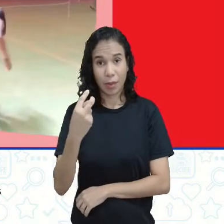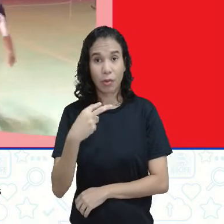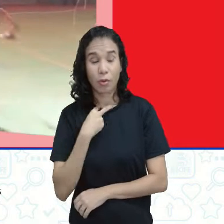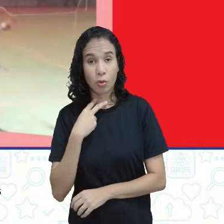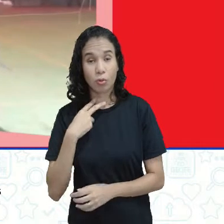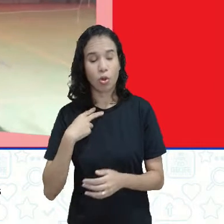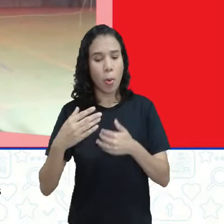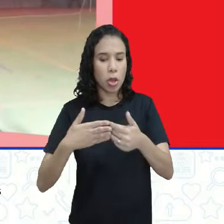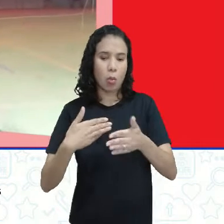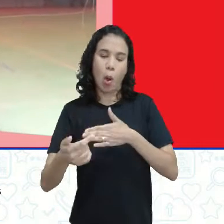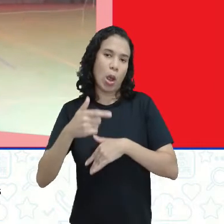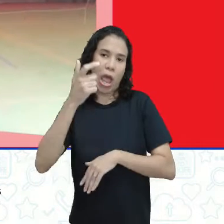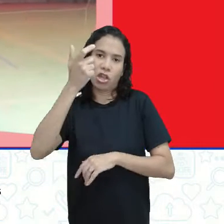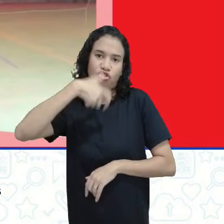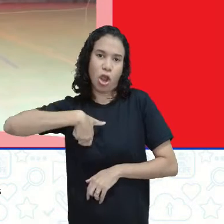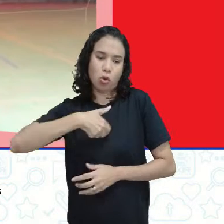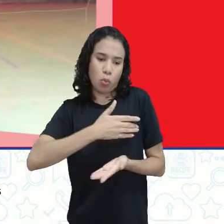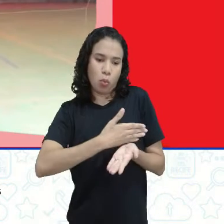realizado de qualquer maneira.